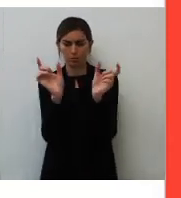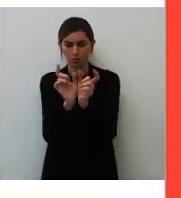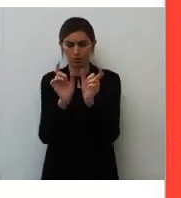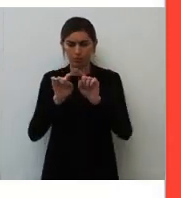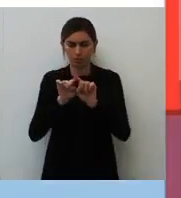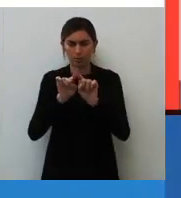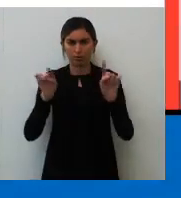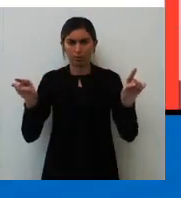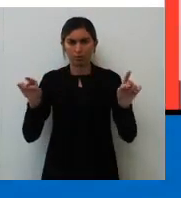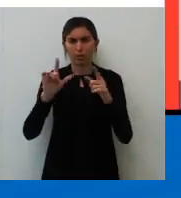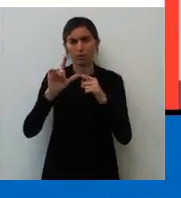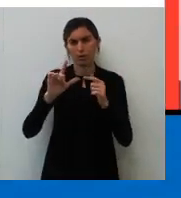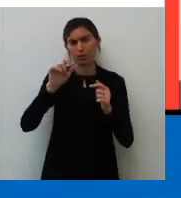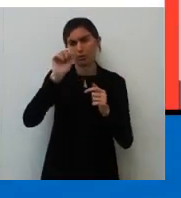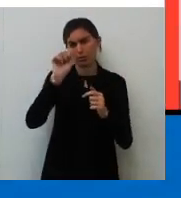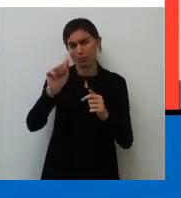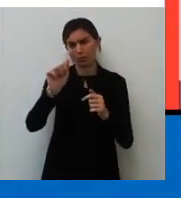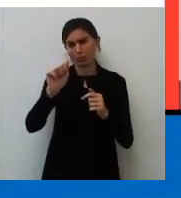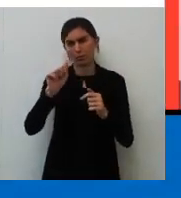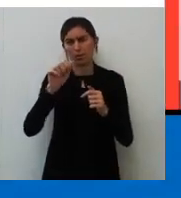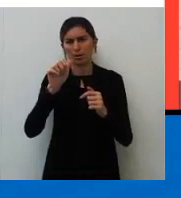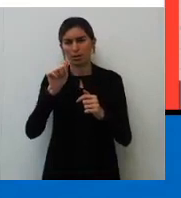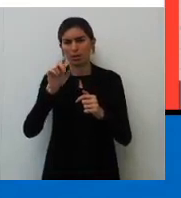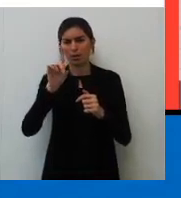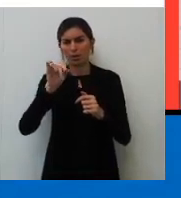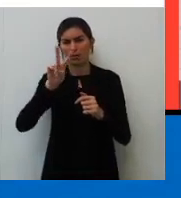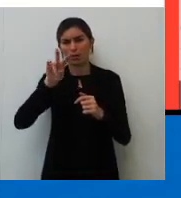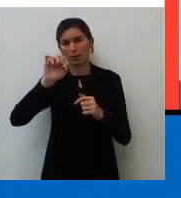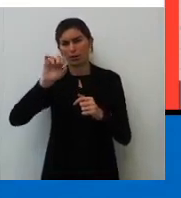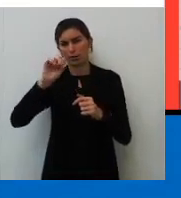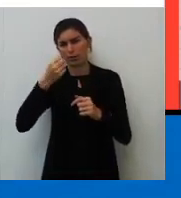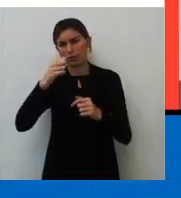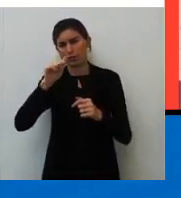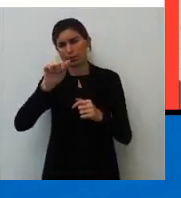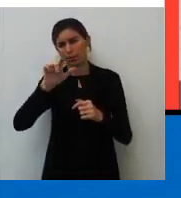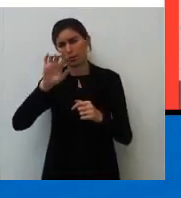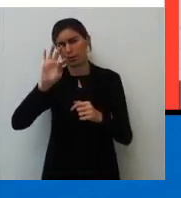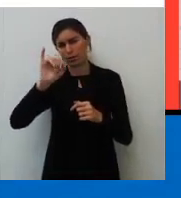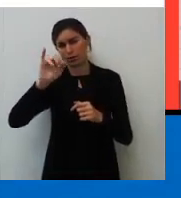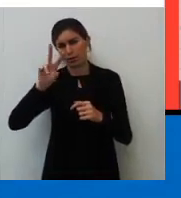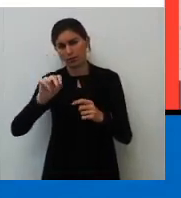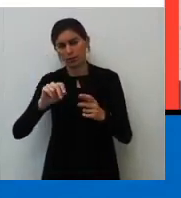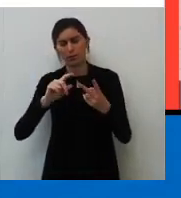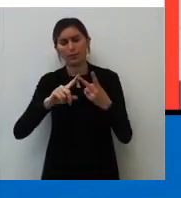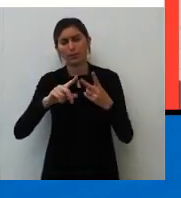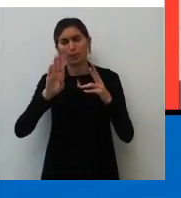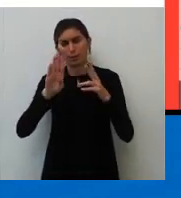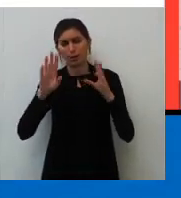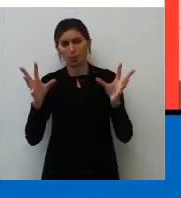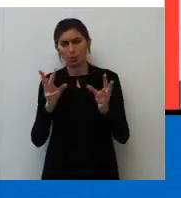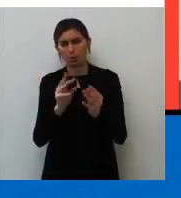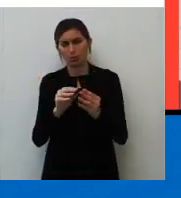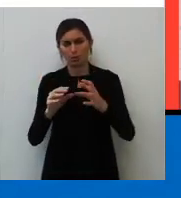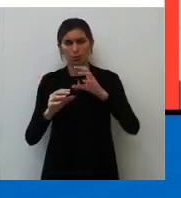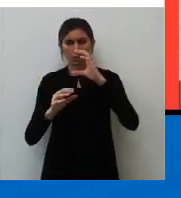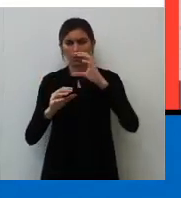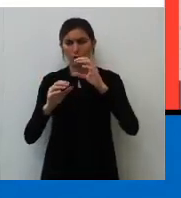é, letra A, adversativa, letra B, conclusiva, letra C,